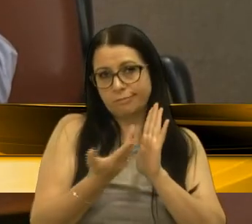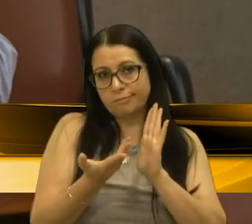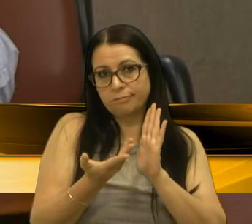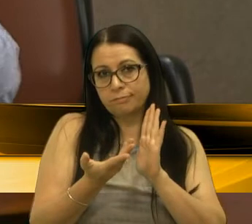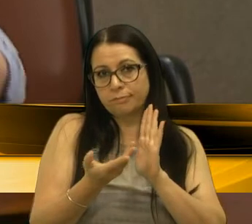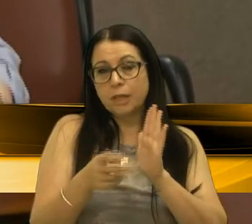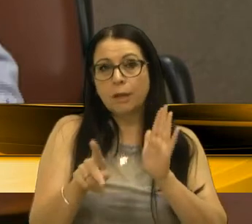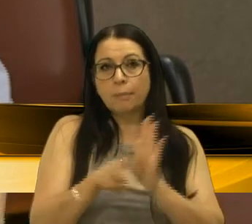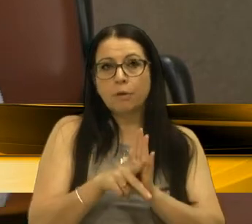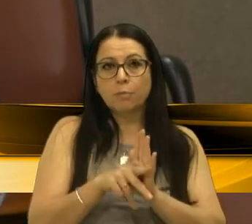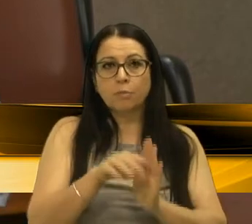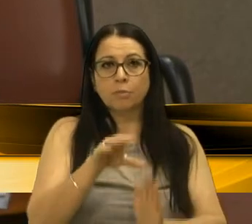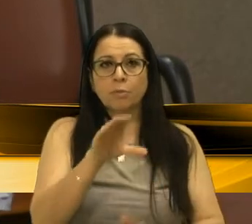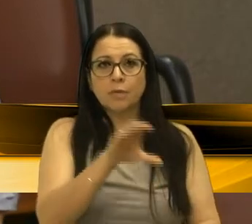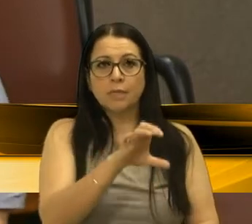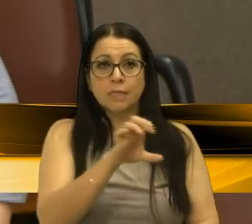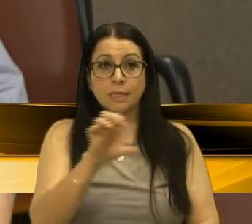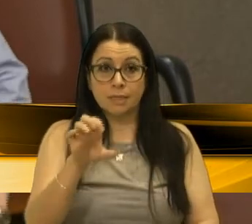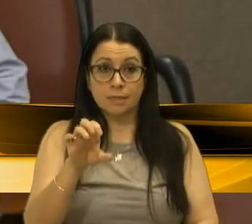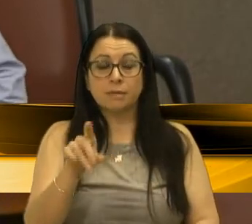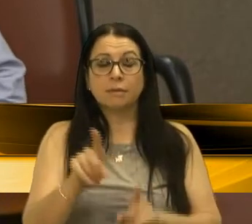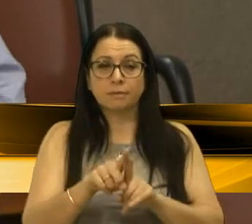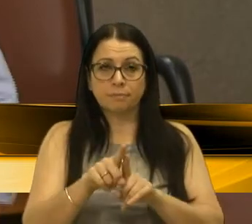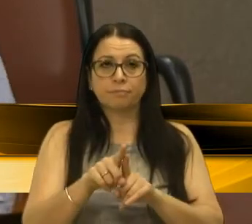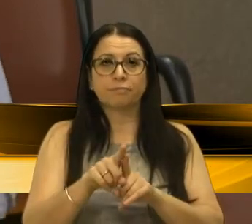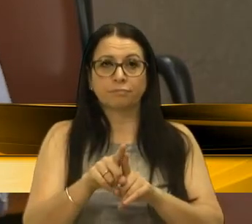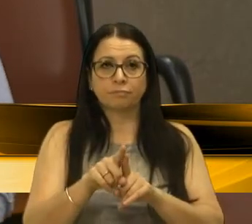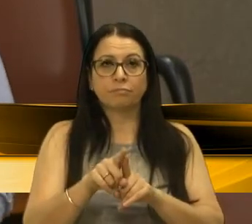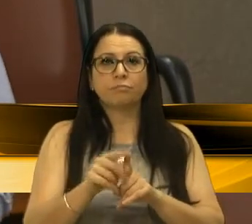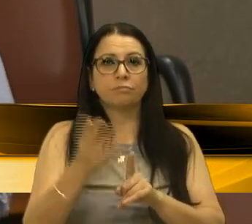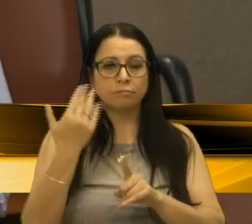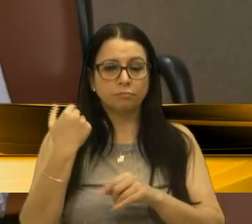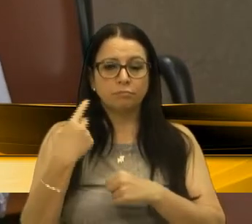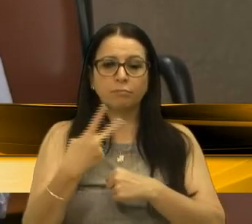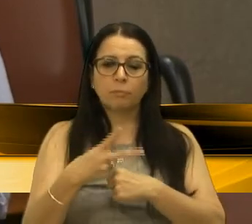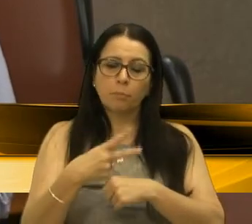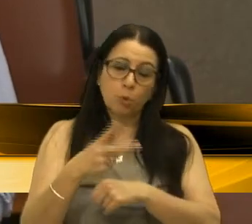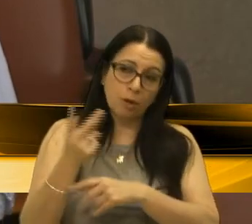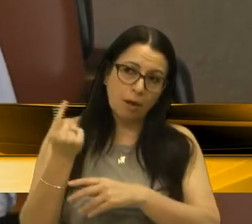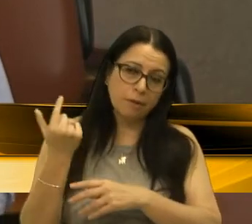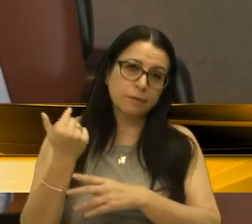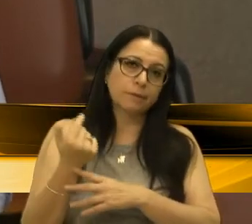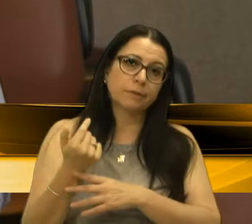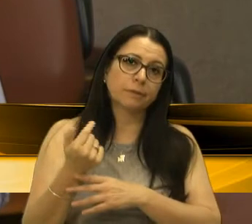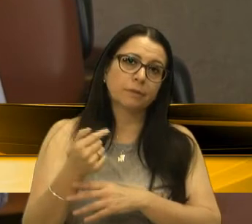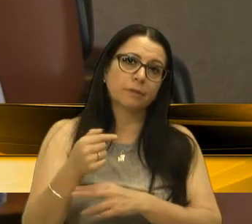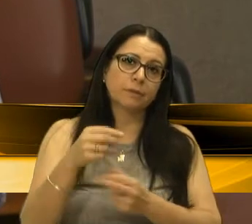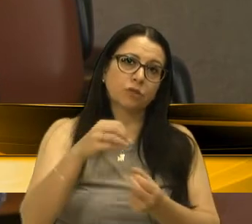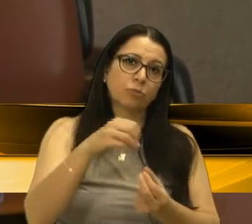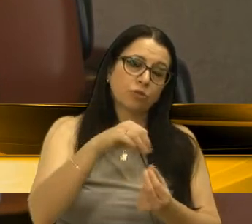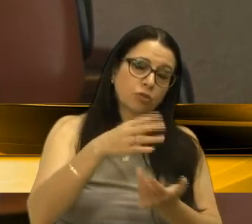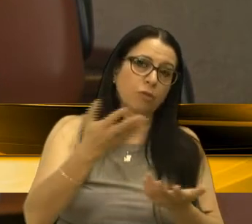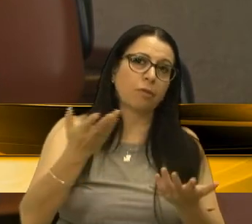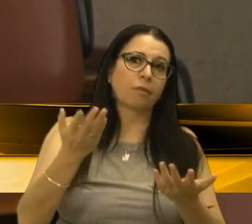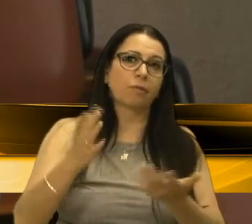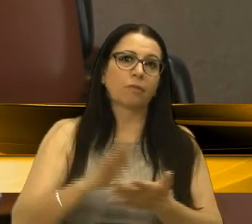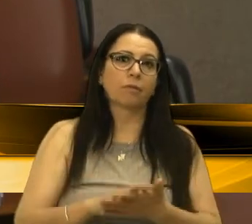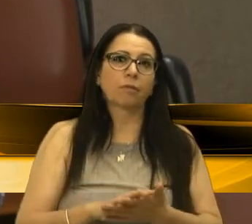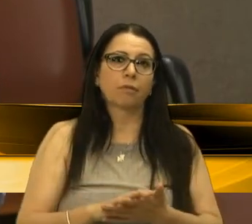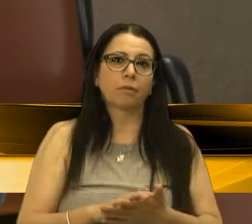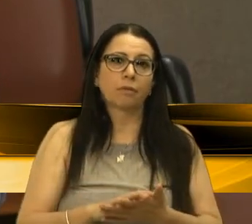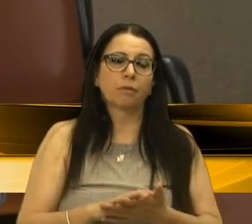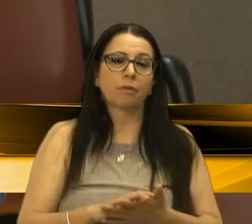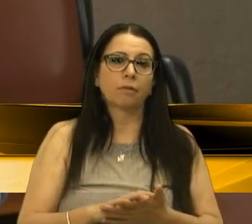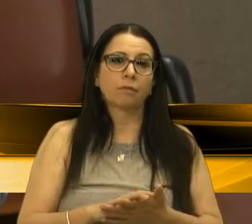própria CE também era procurada muito, a RGE, assim por